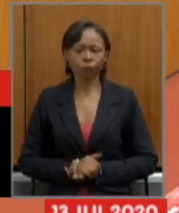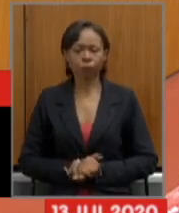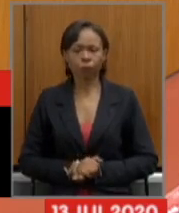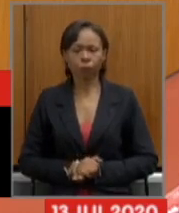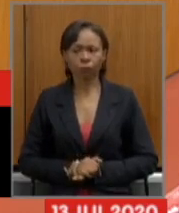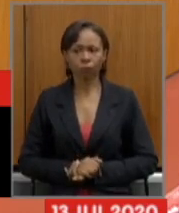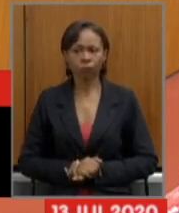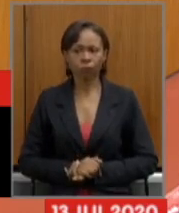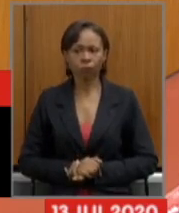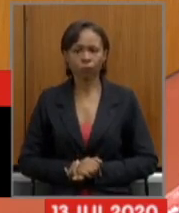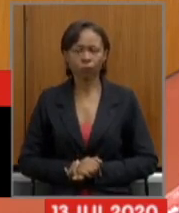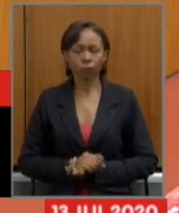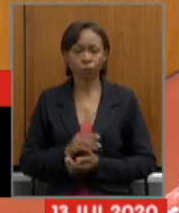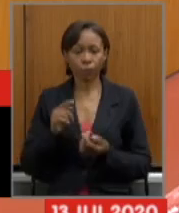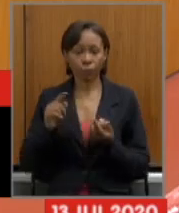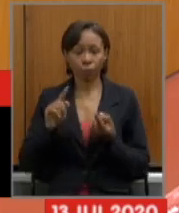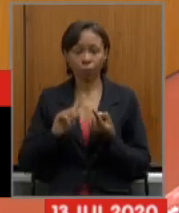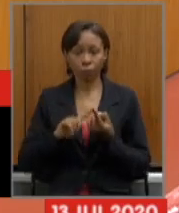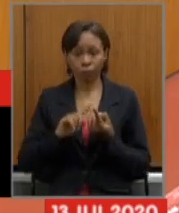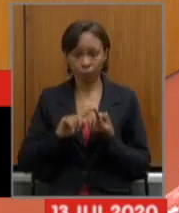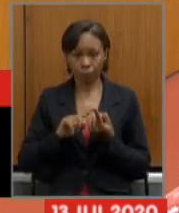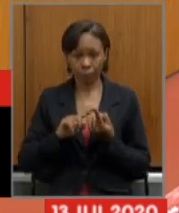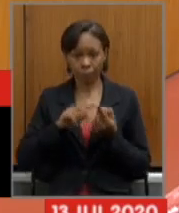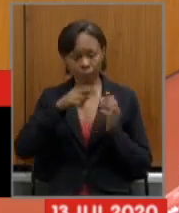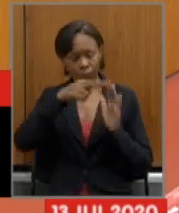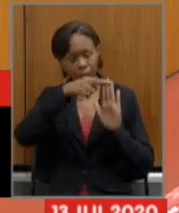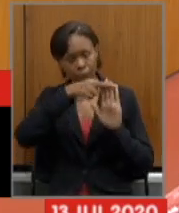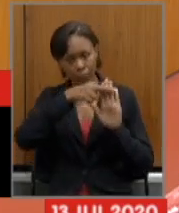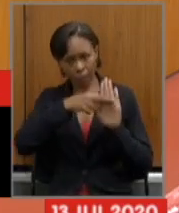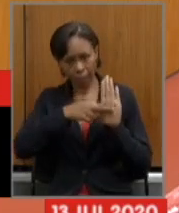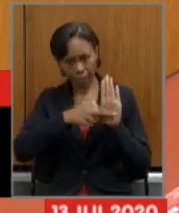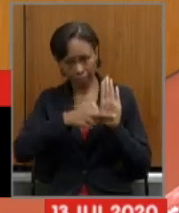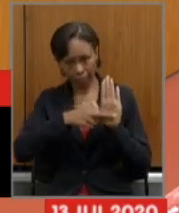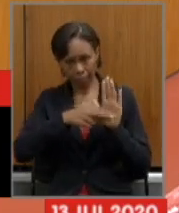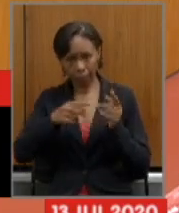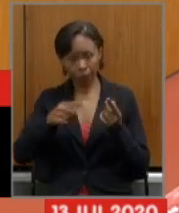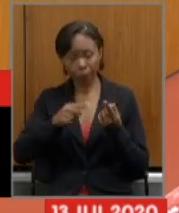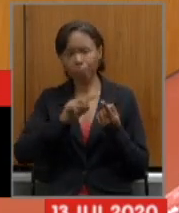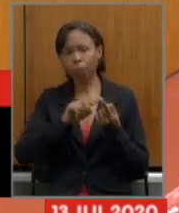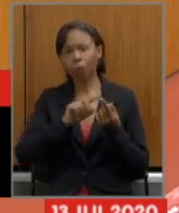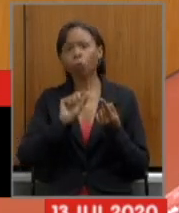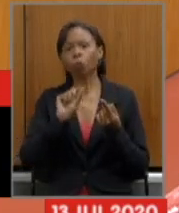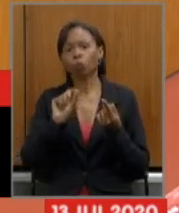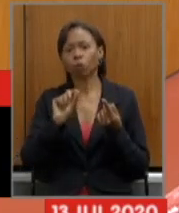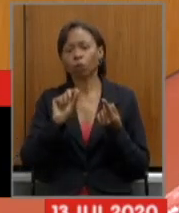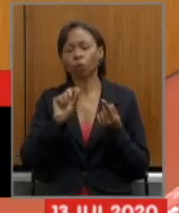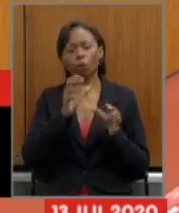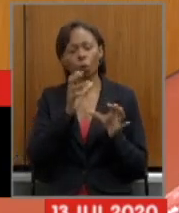A primeira regra é uma soma de pontos